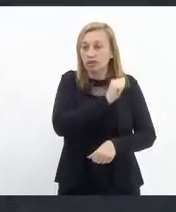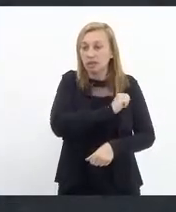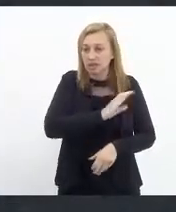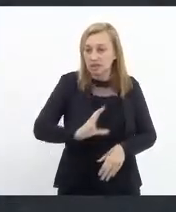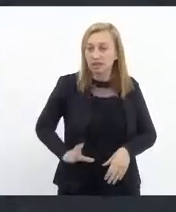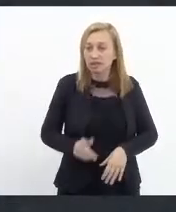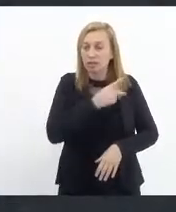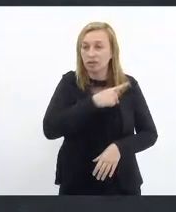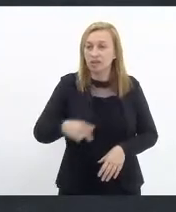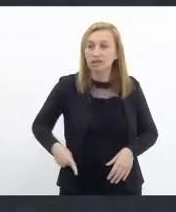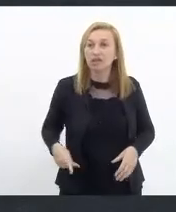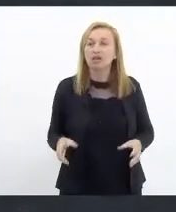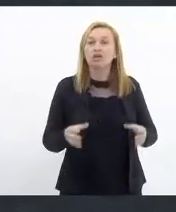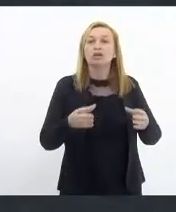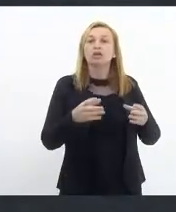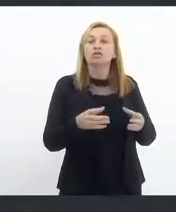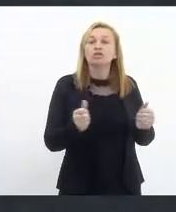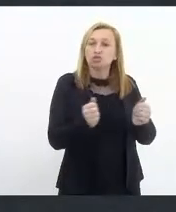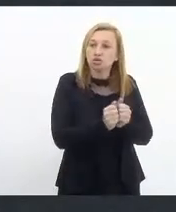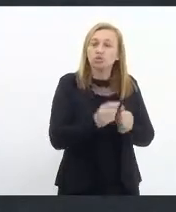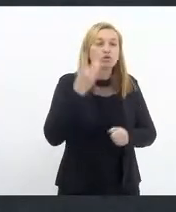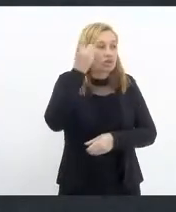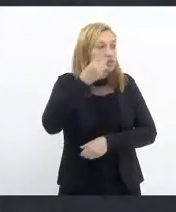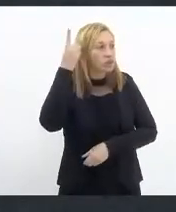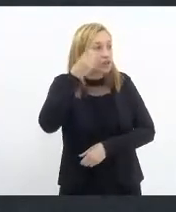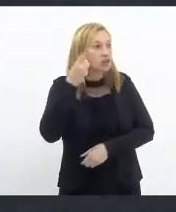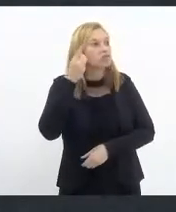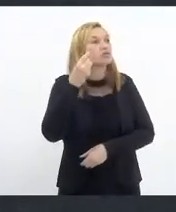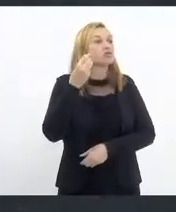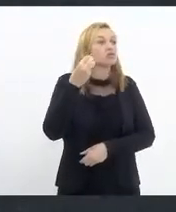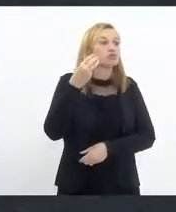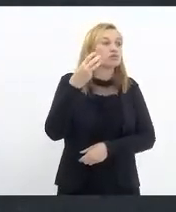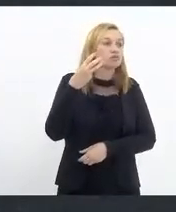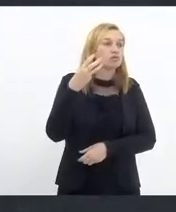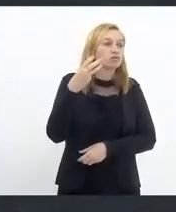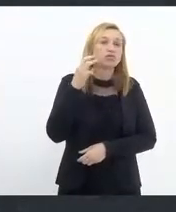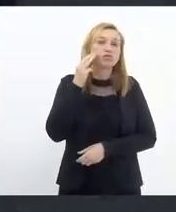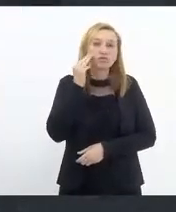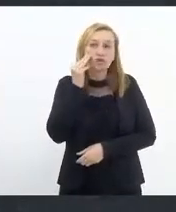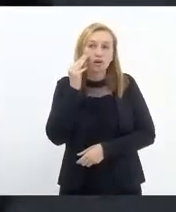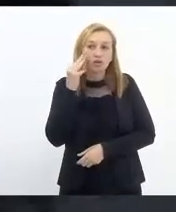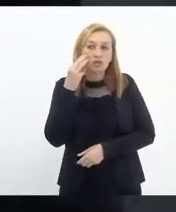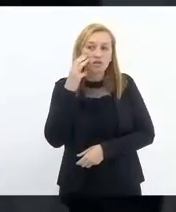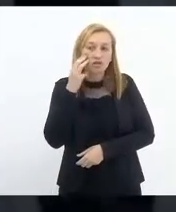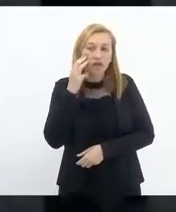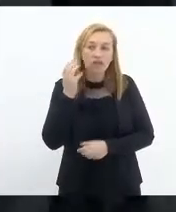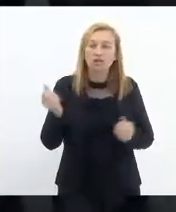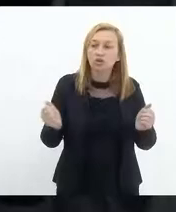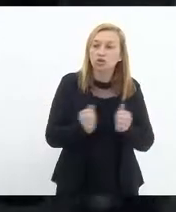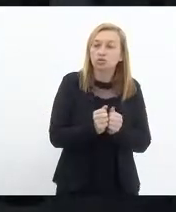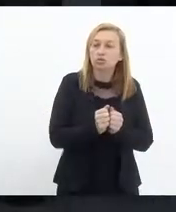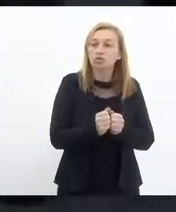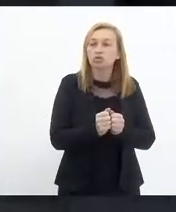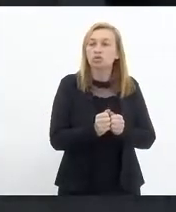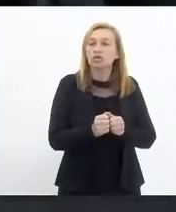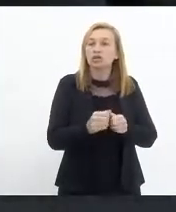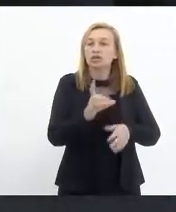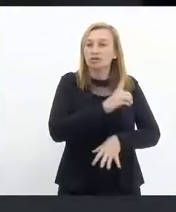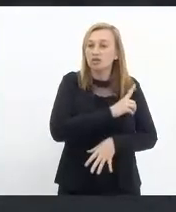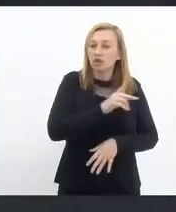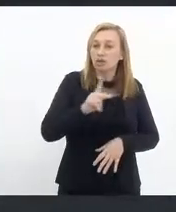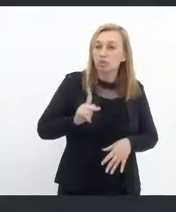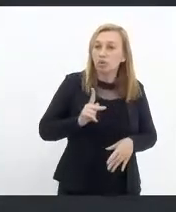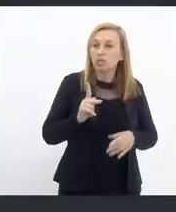através do gabinete do presidente, junto com o deputado Valdeque Carneiro, fizemos uma reunião junto com a Defensoria Pública para tentar encontrar uma